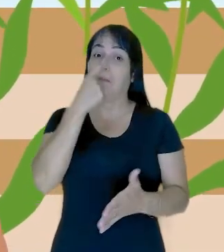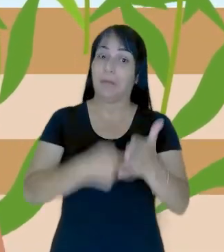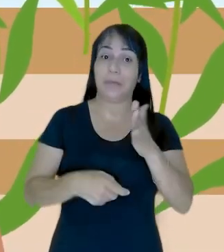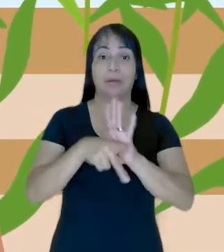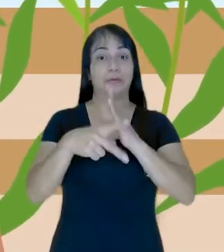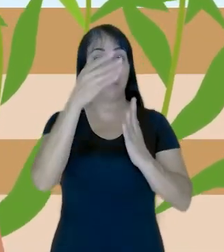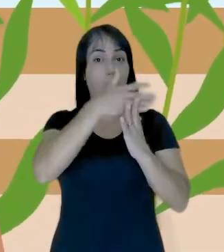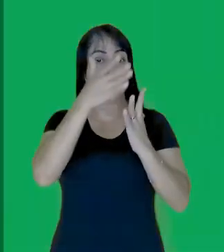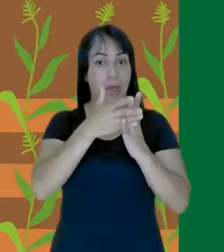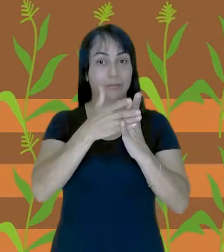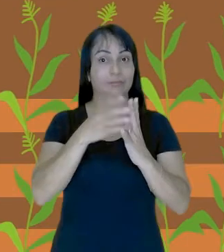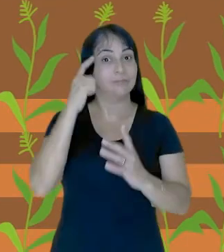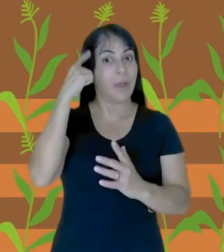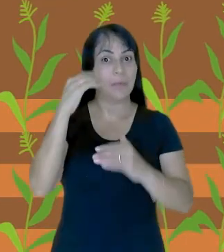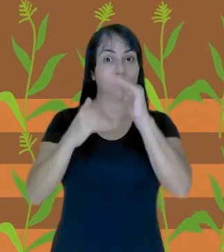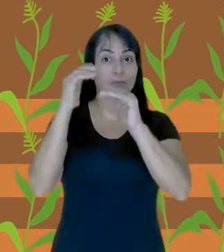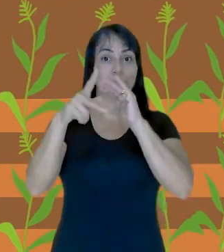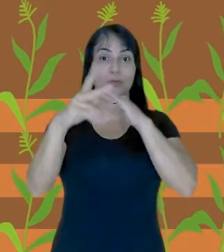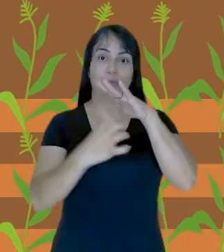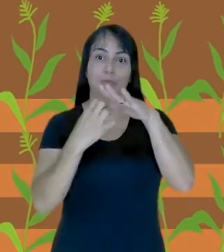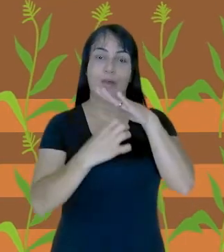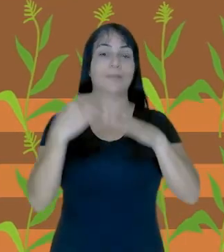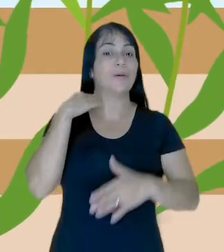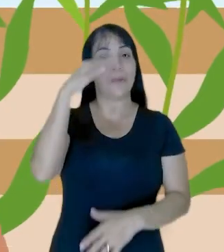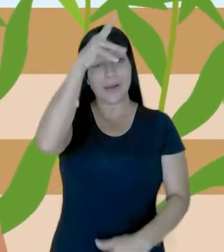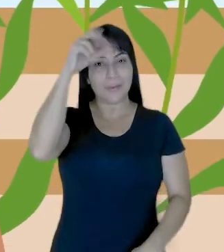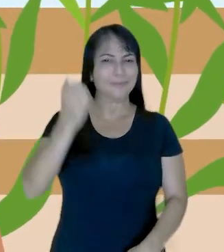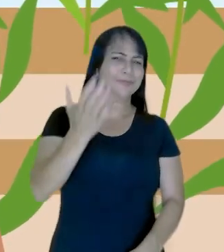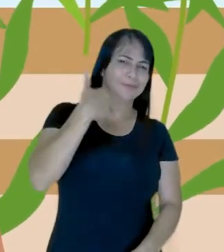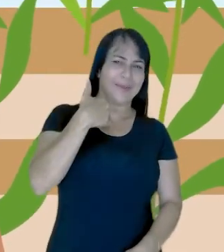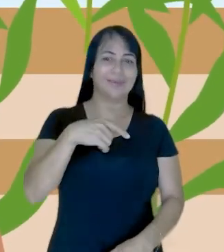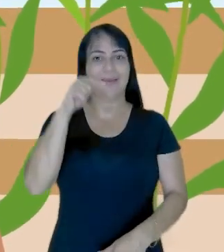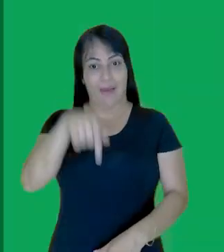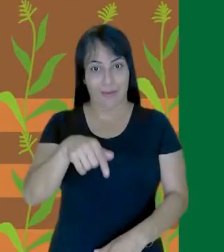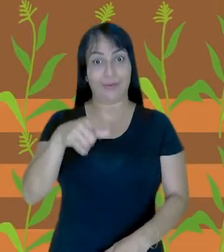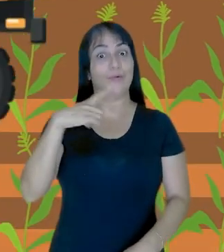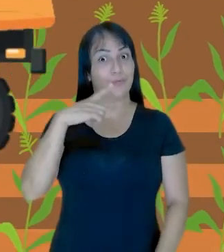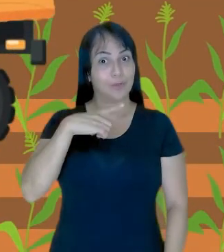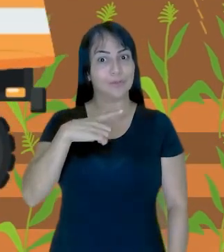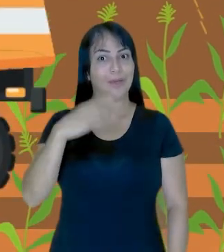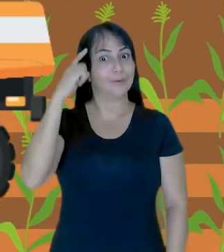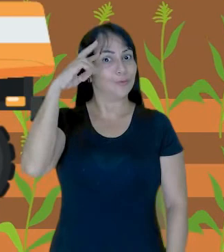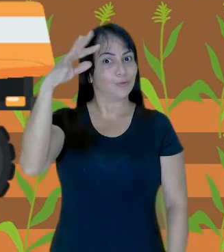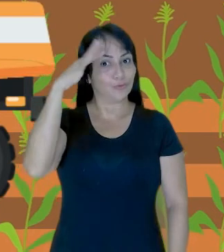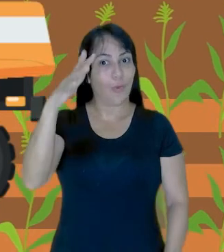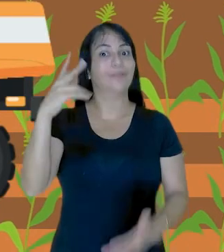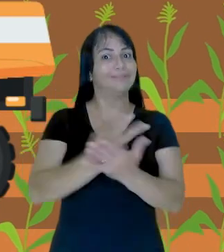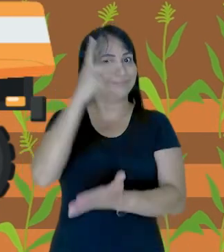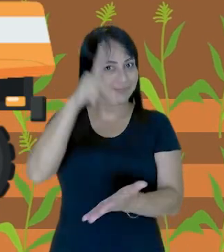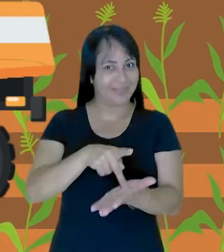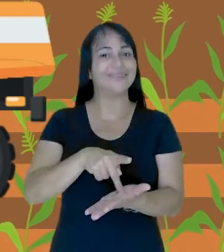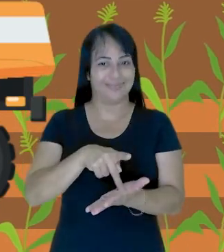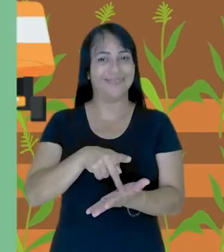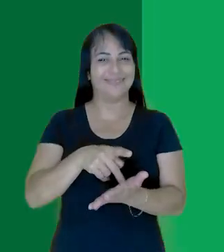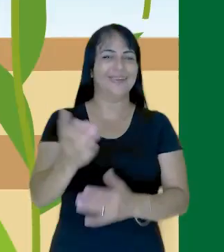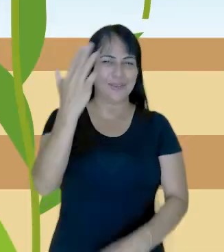prazos do mercado. Vem financiar o crescimento da sua empresa com o Banco da Amazônia. Vem! Aqui, o seu sonho de crescer